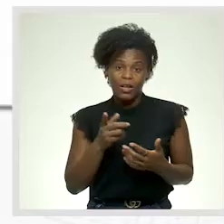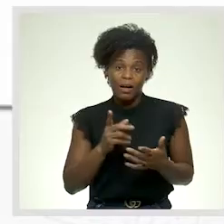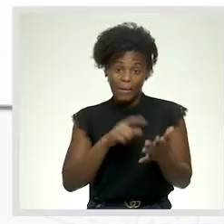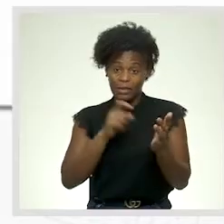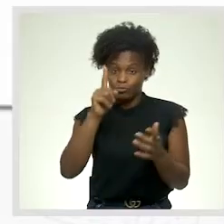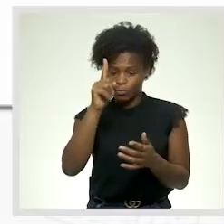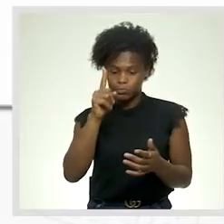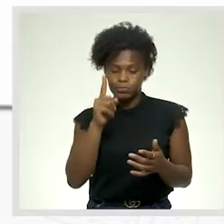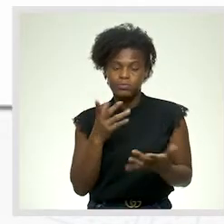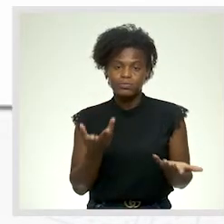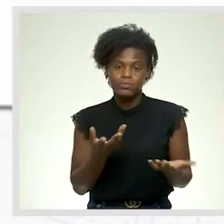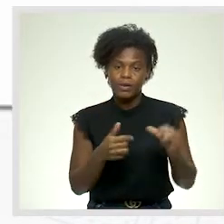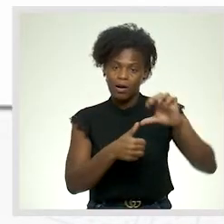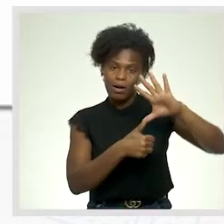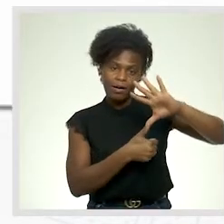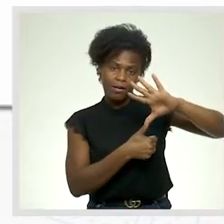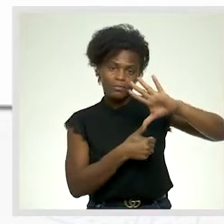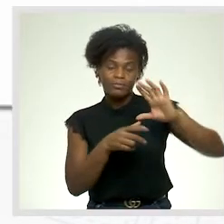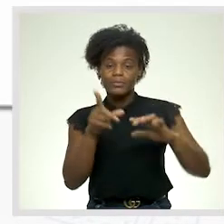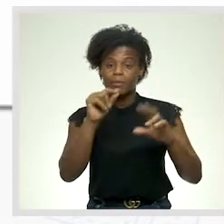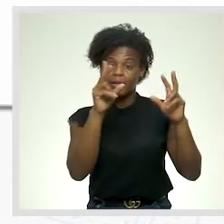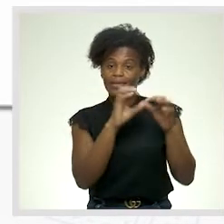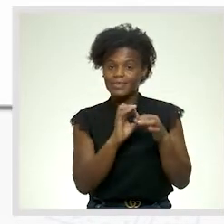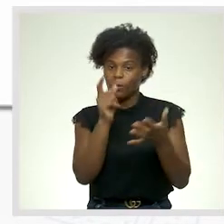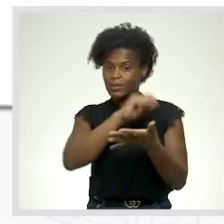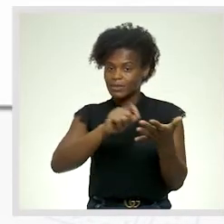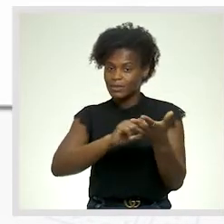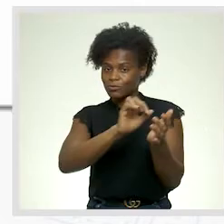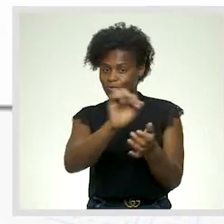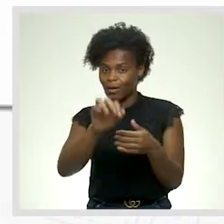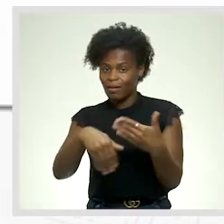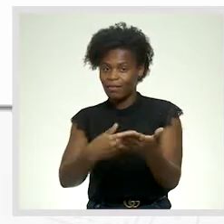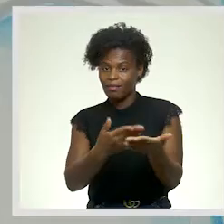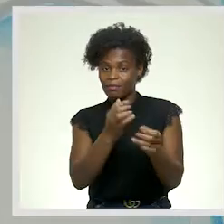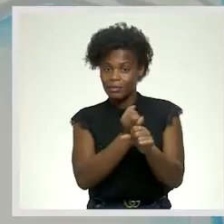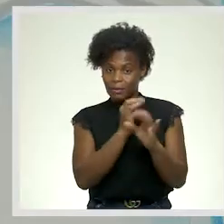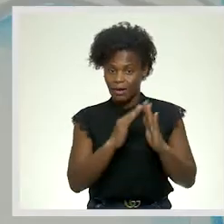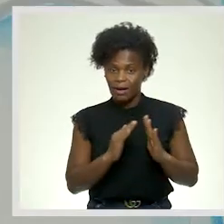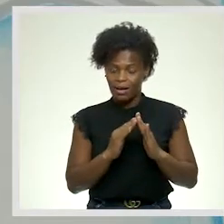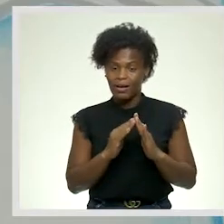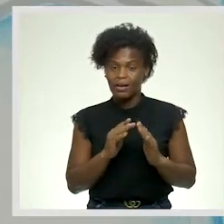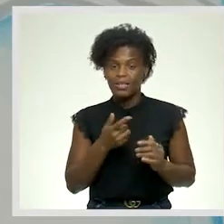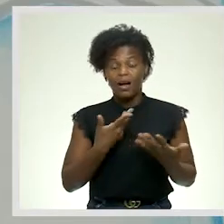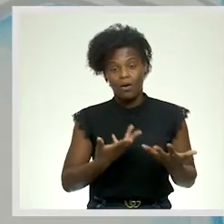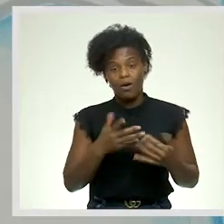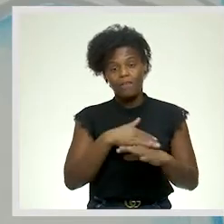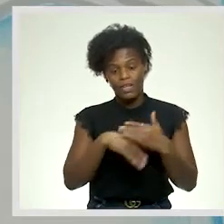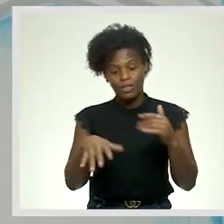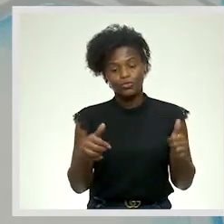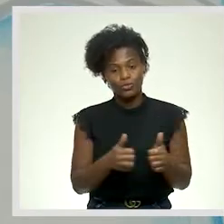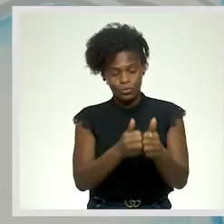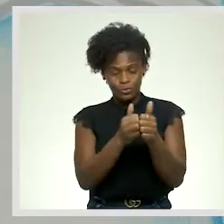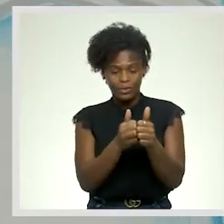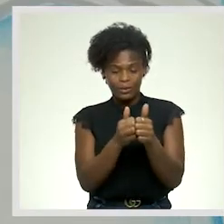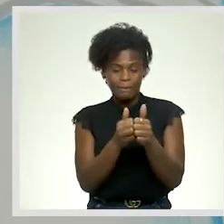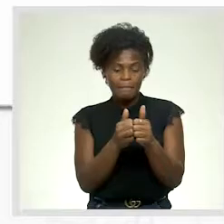Então, em relação ao exercício que você levou para casa para fazer, vamos fazê-lo agora em conjunto